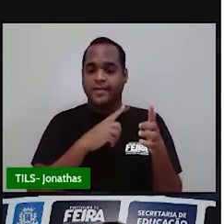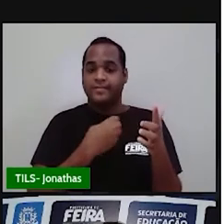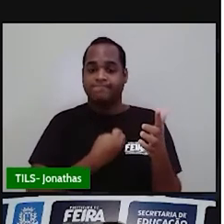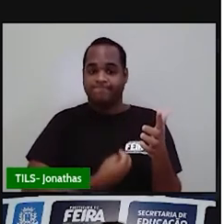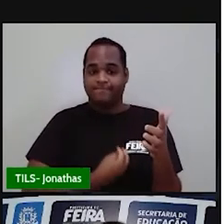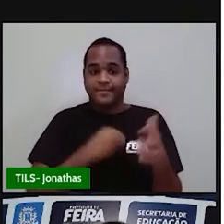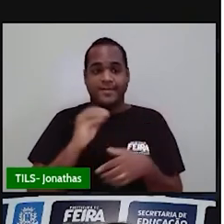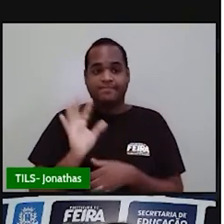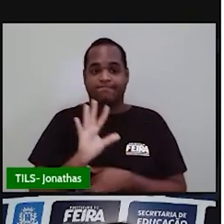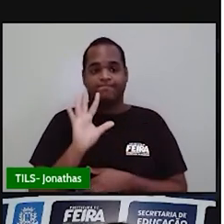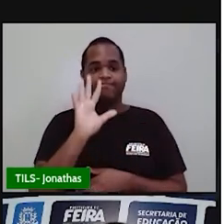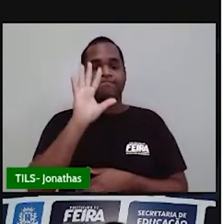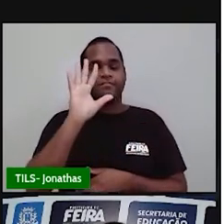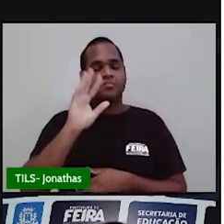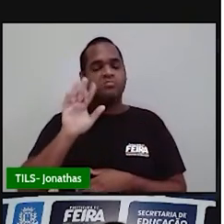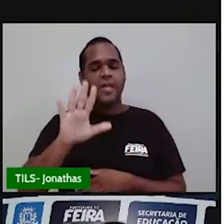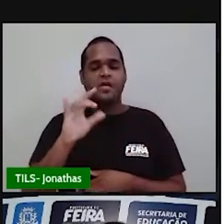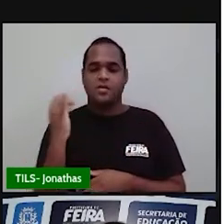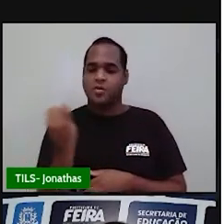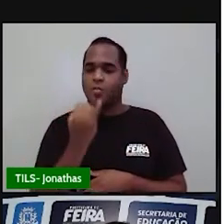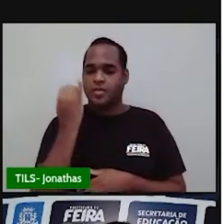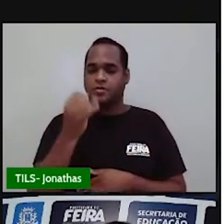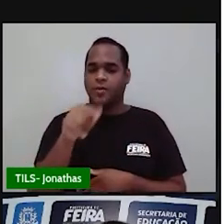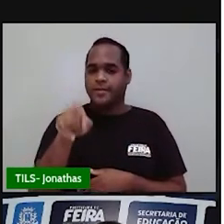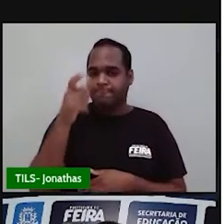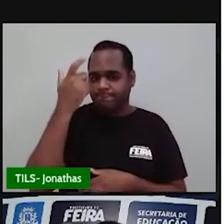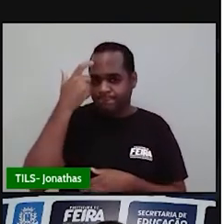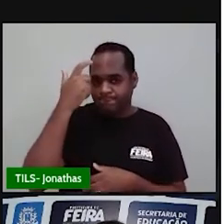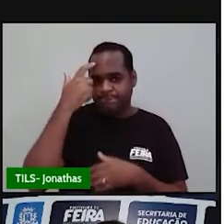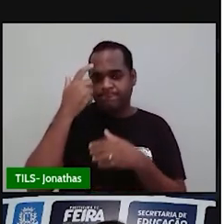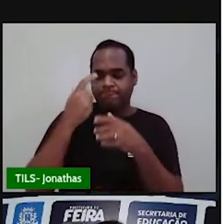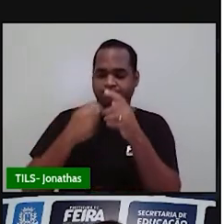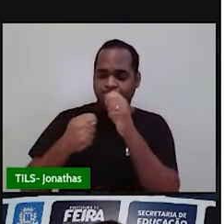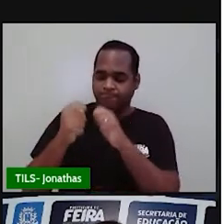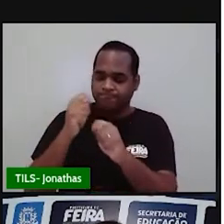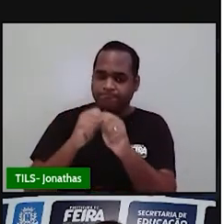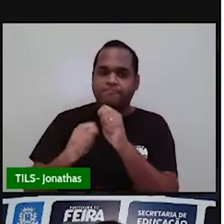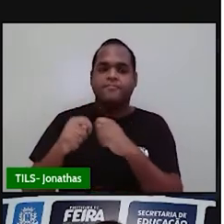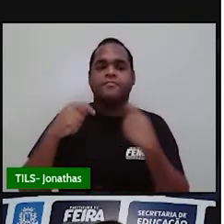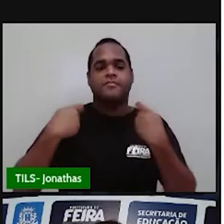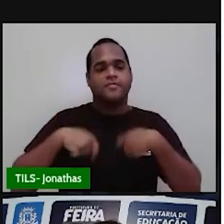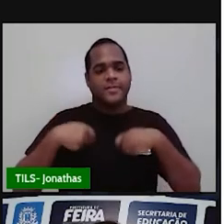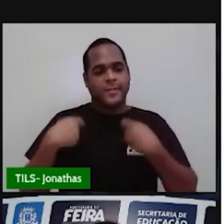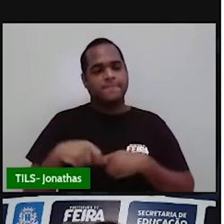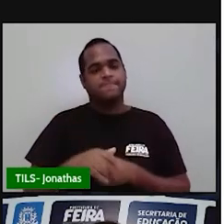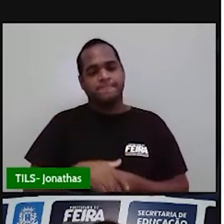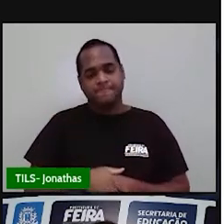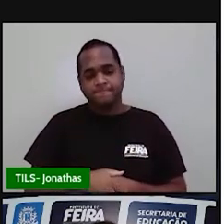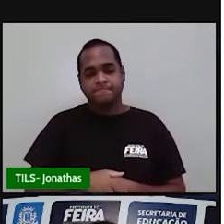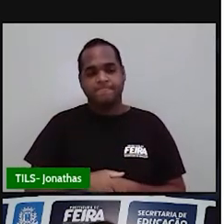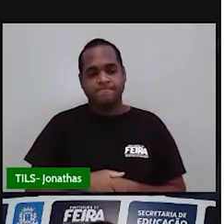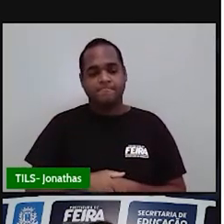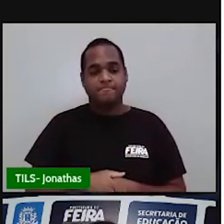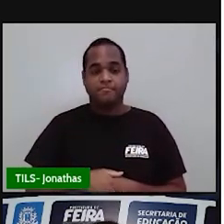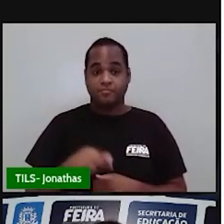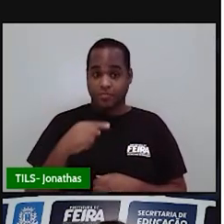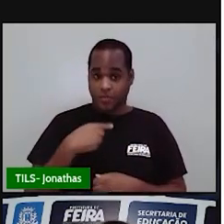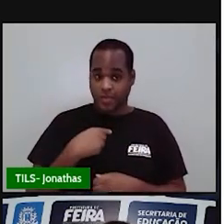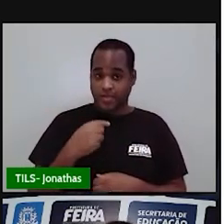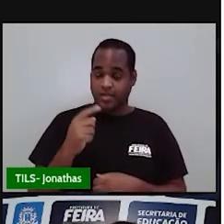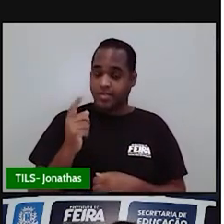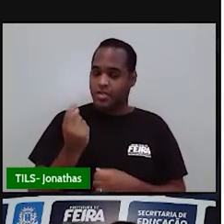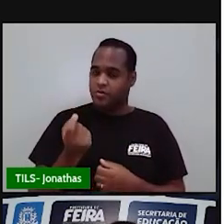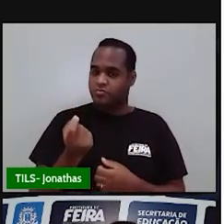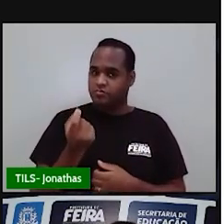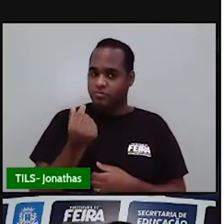cara. Então, é importante a gente ter essa consciência financeira, né? Vamos consumir o